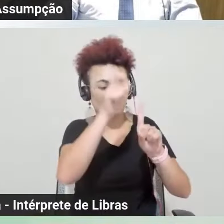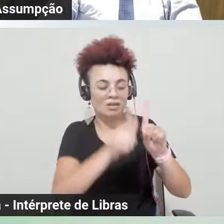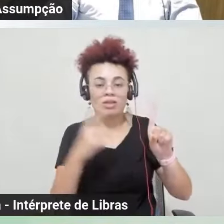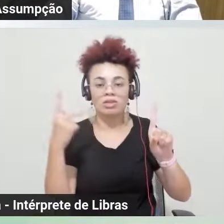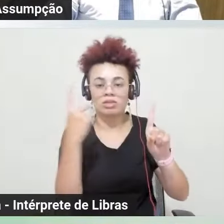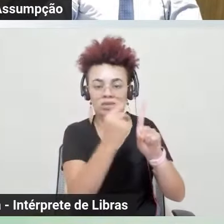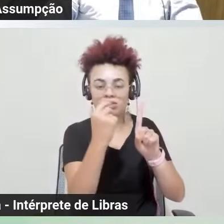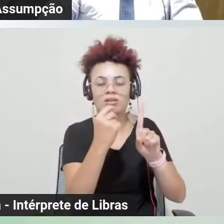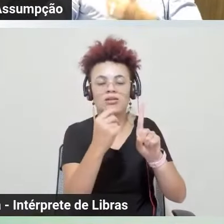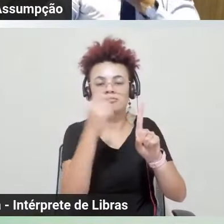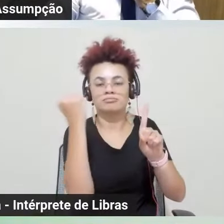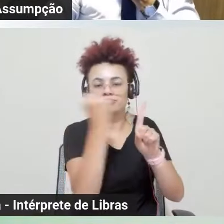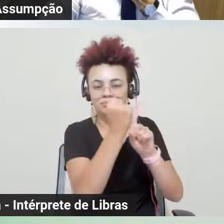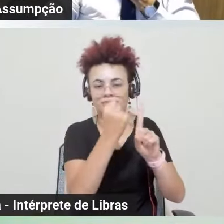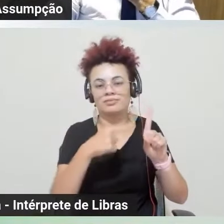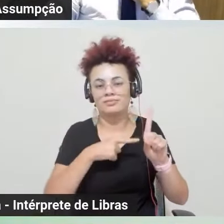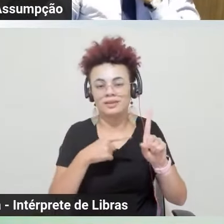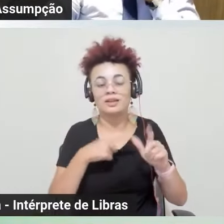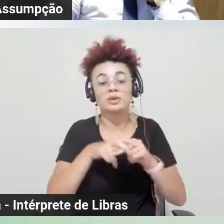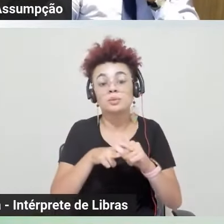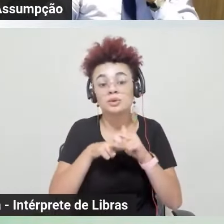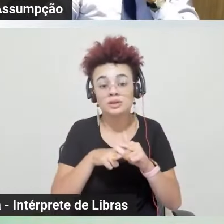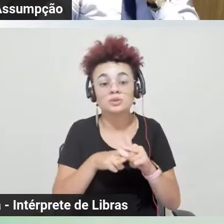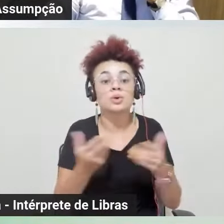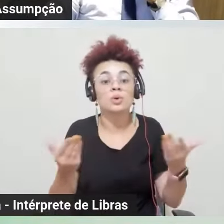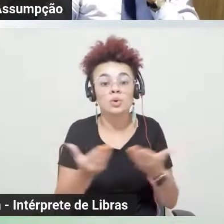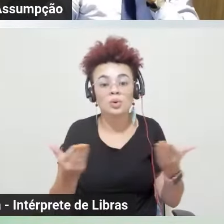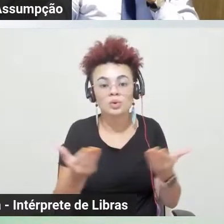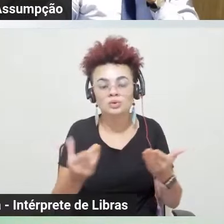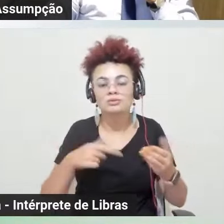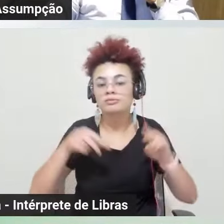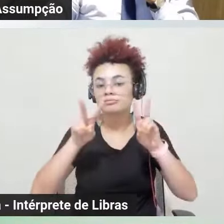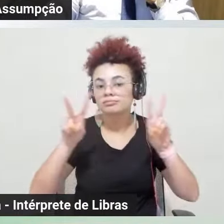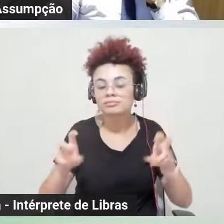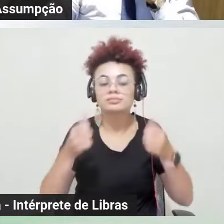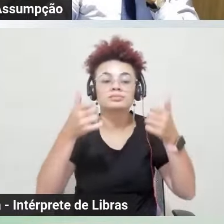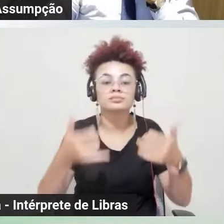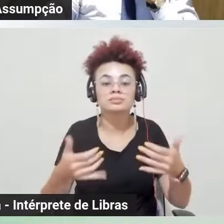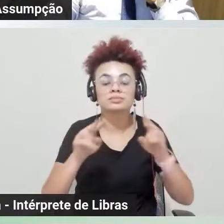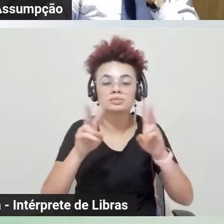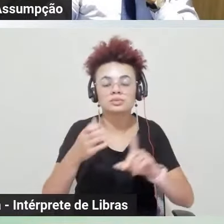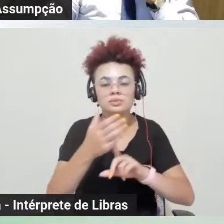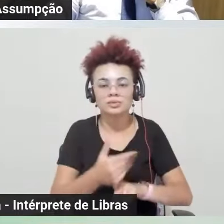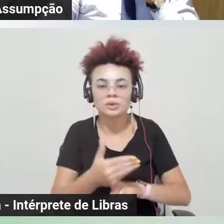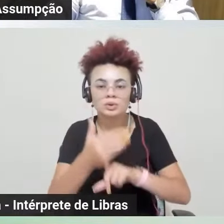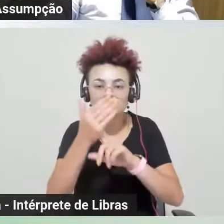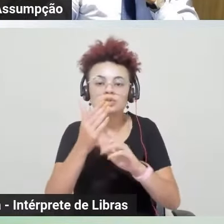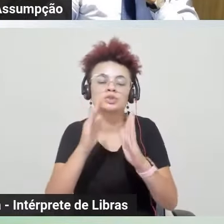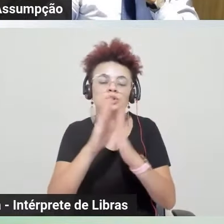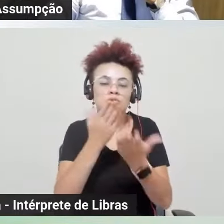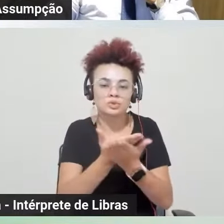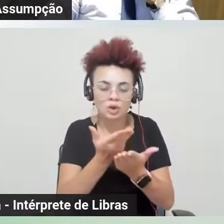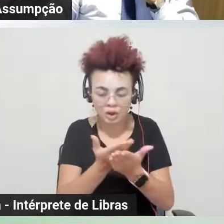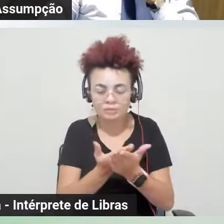e a secretária também contrapõe, inclusive o uso da questão das tecnologias, a escola, nos seus currículos, nós